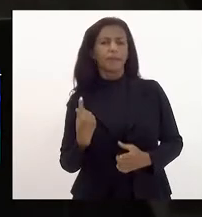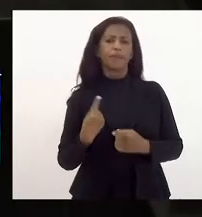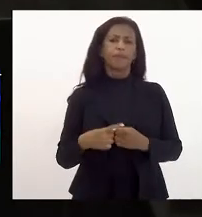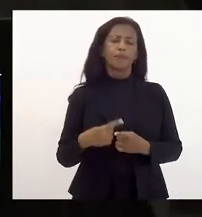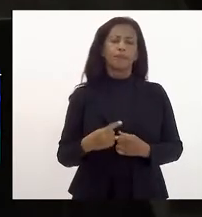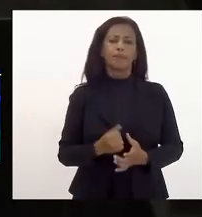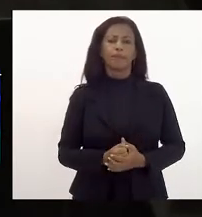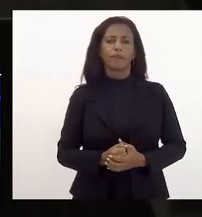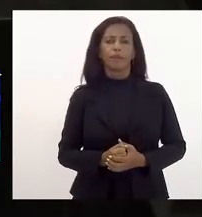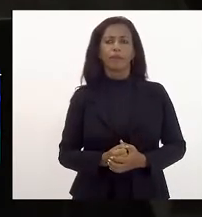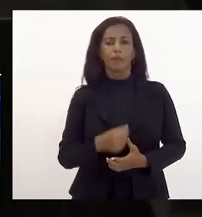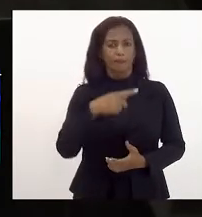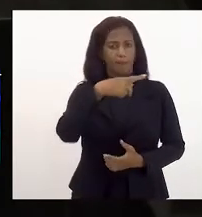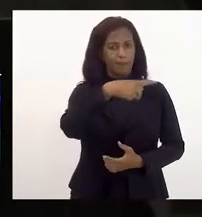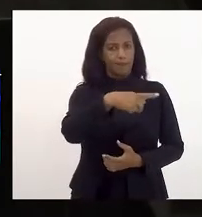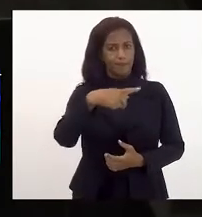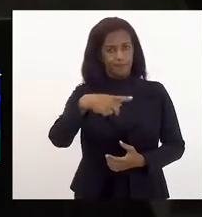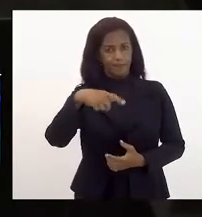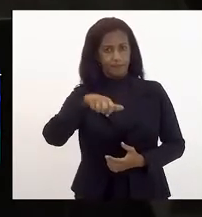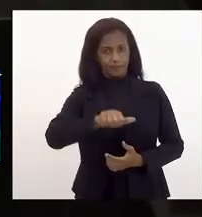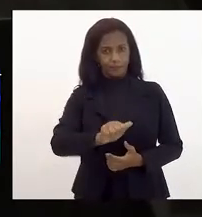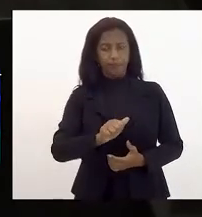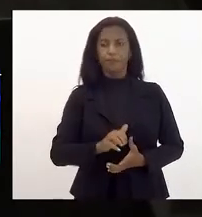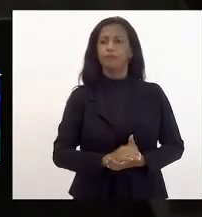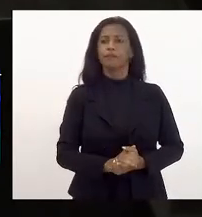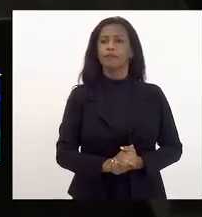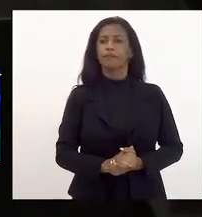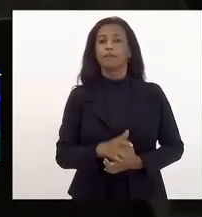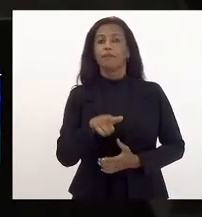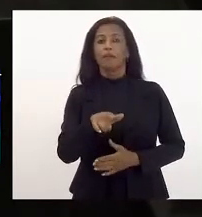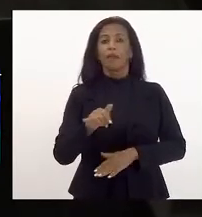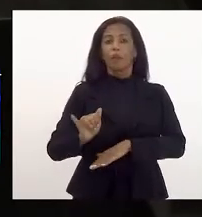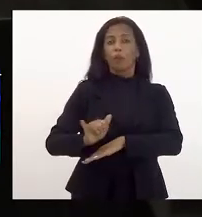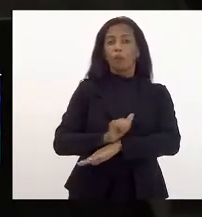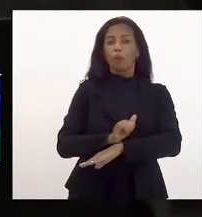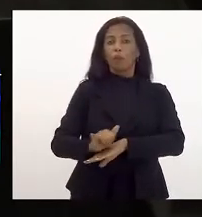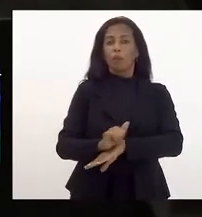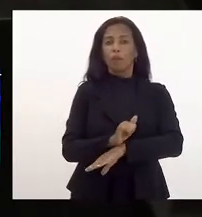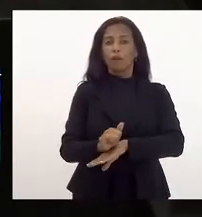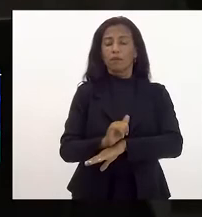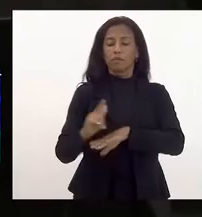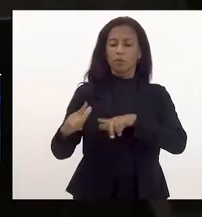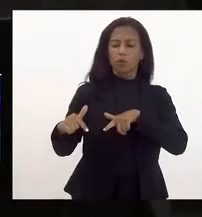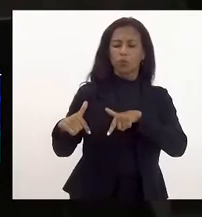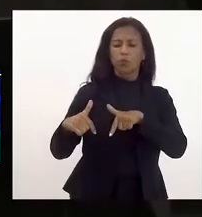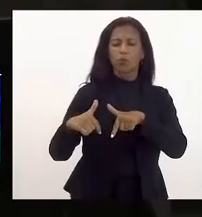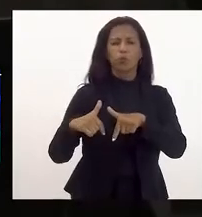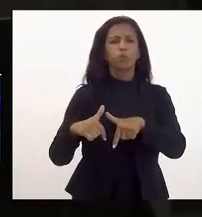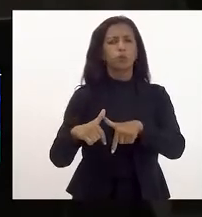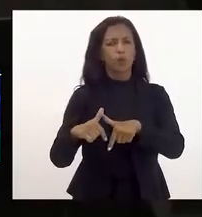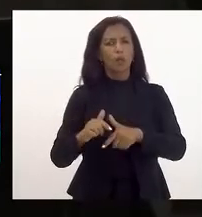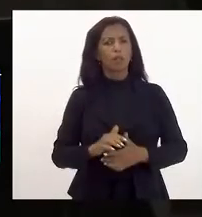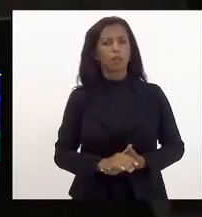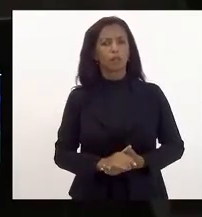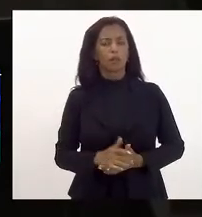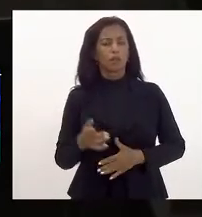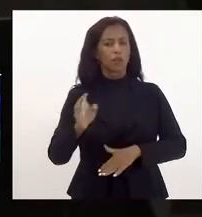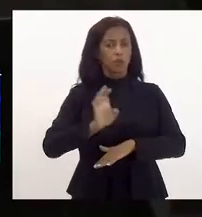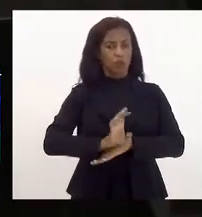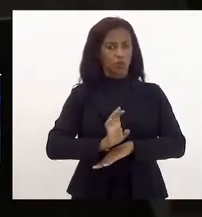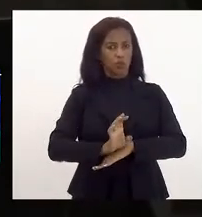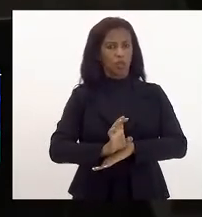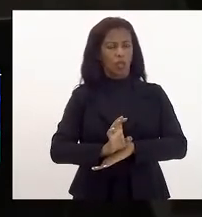o plano plurianual é um planejamento de ações que o Estado